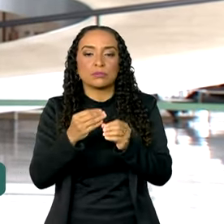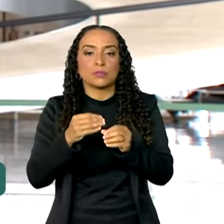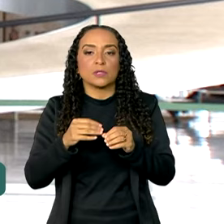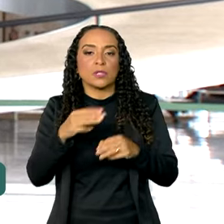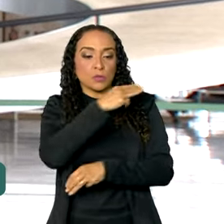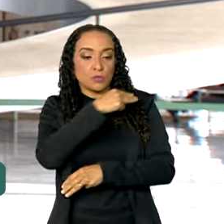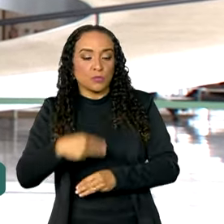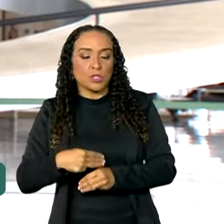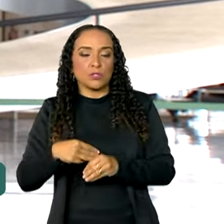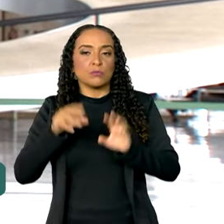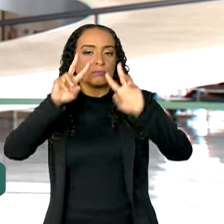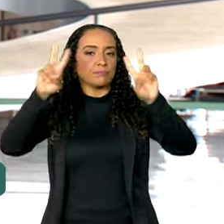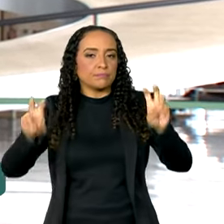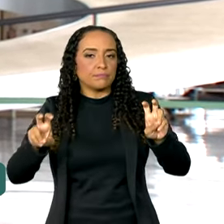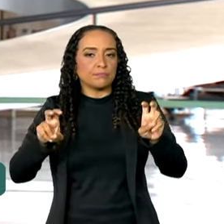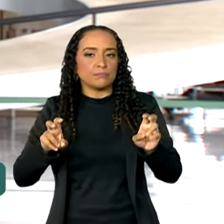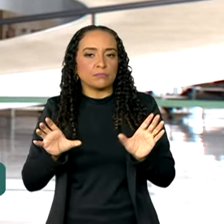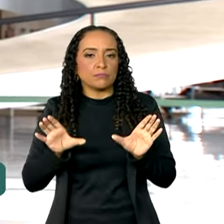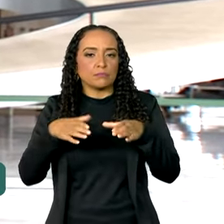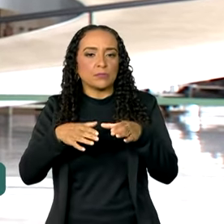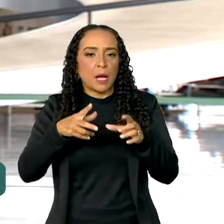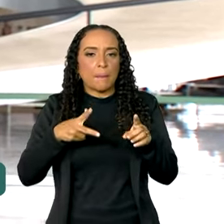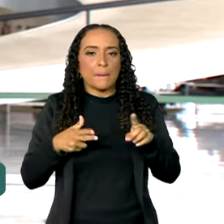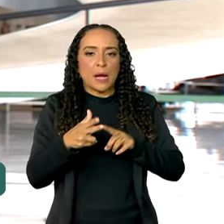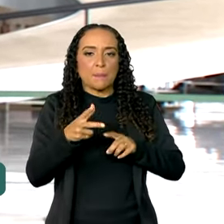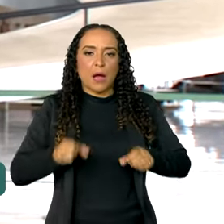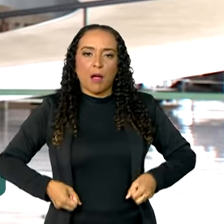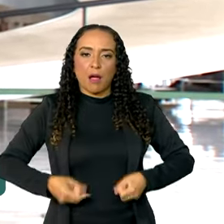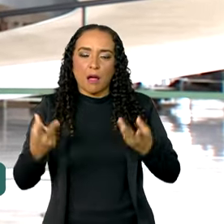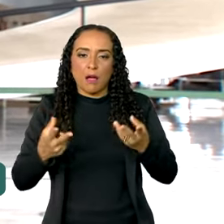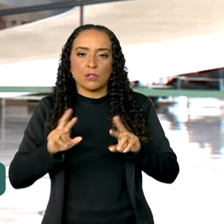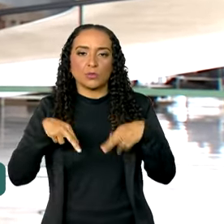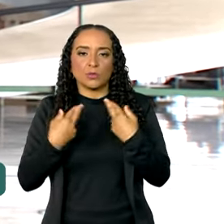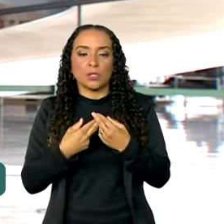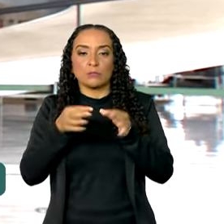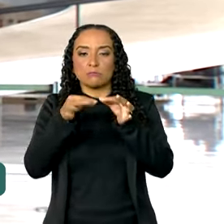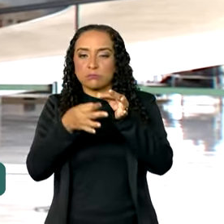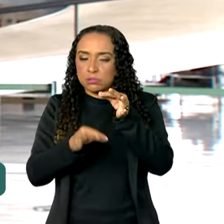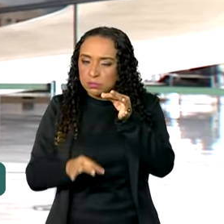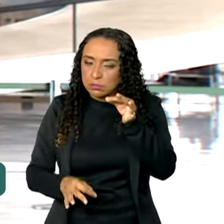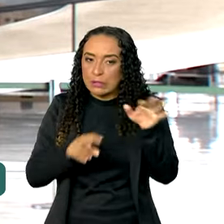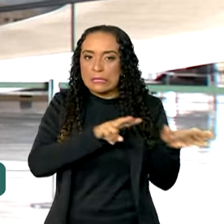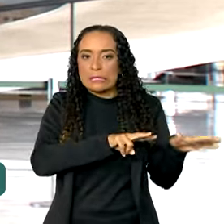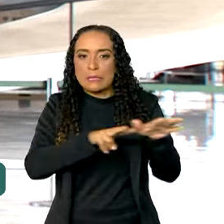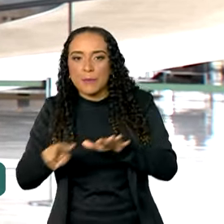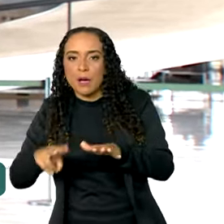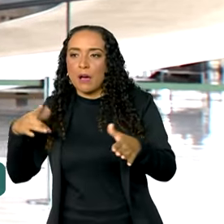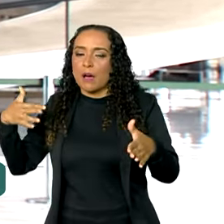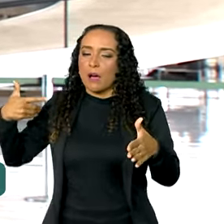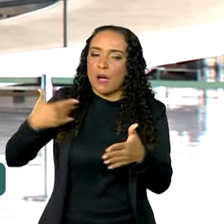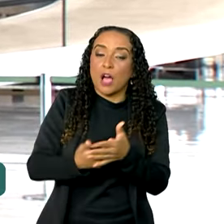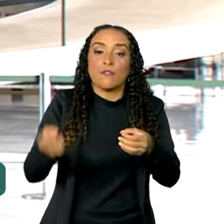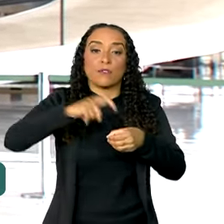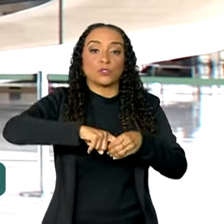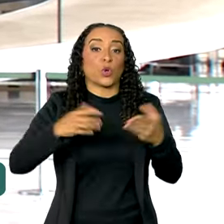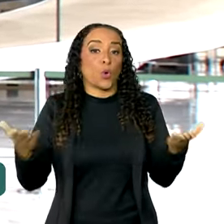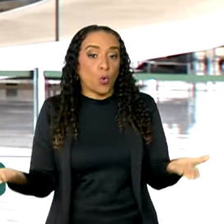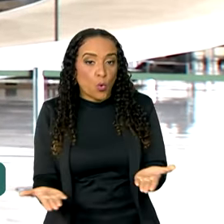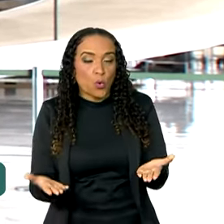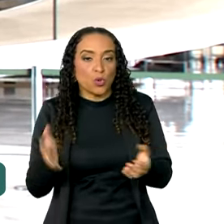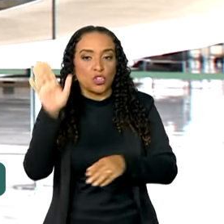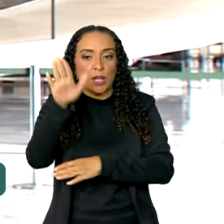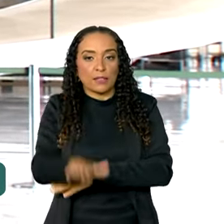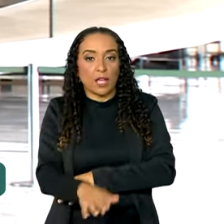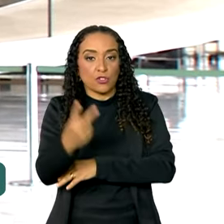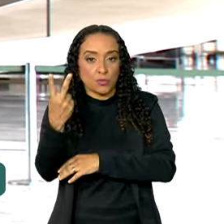tratar, claro, desse pacote de corte de gastos do governo. Uma reunião que se estendeu aí ao longo da semana e será retomada hoje às